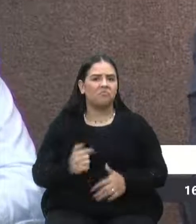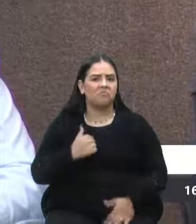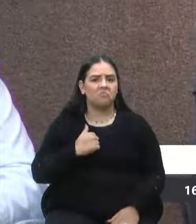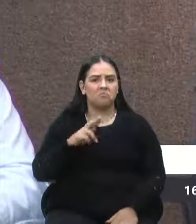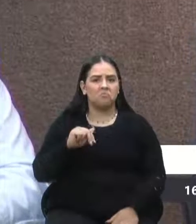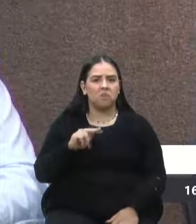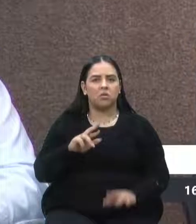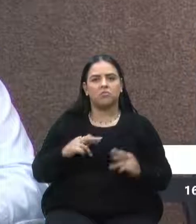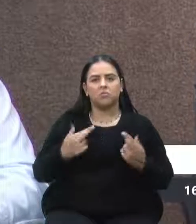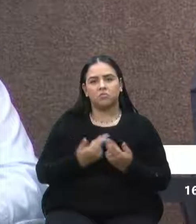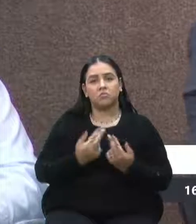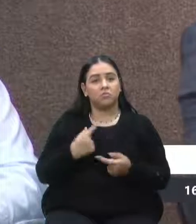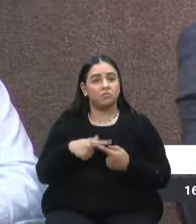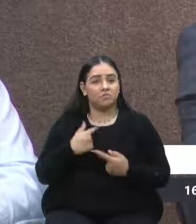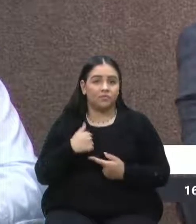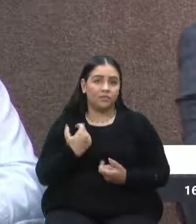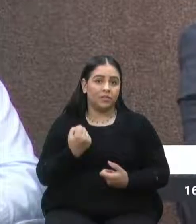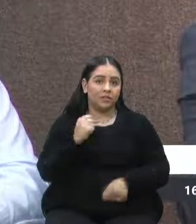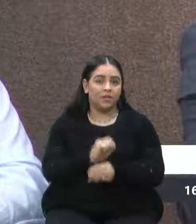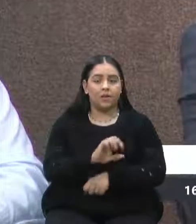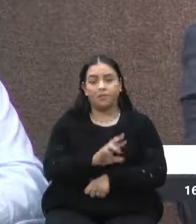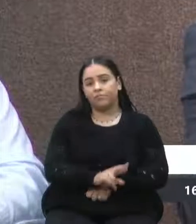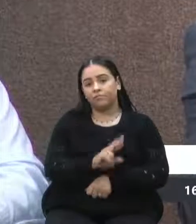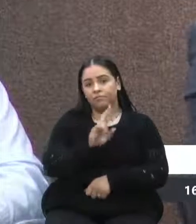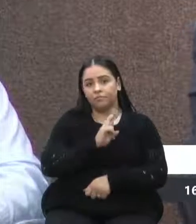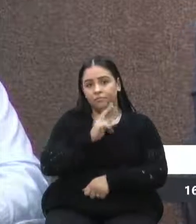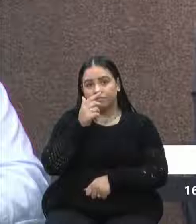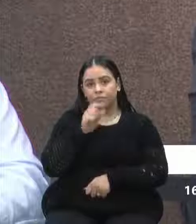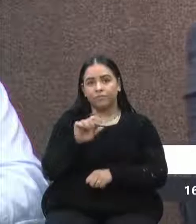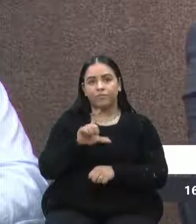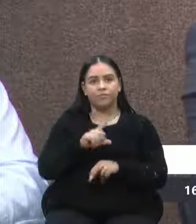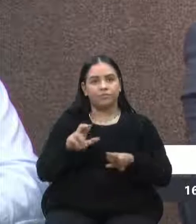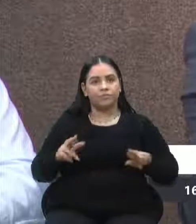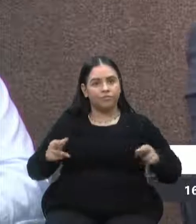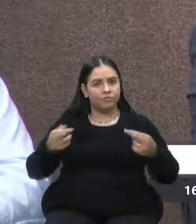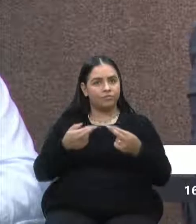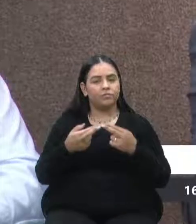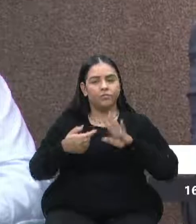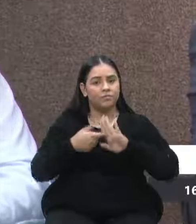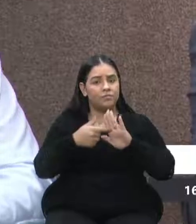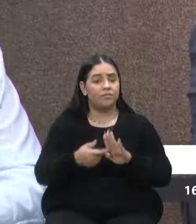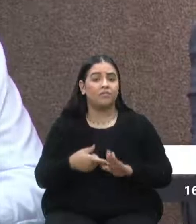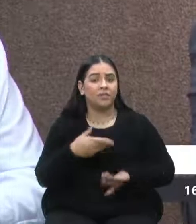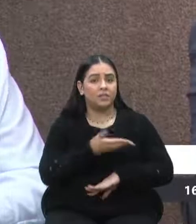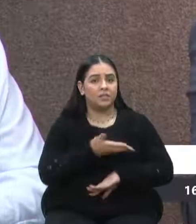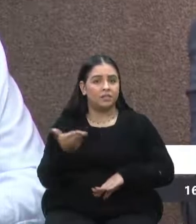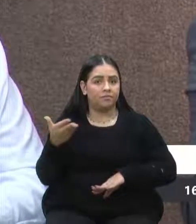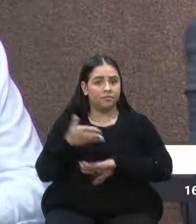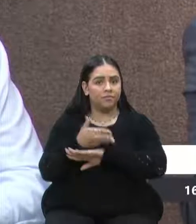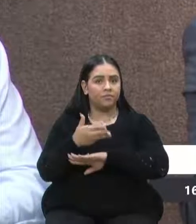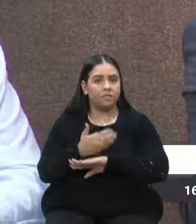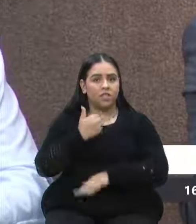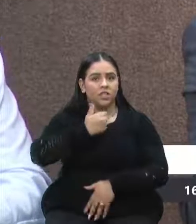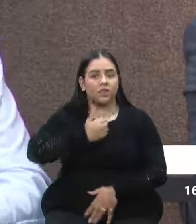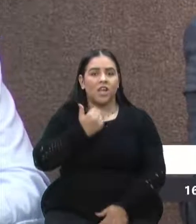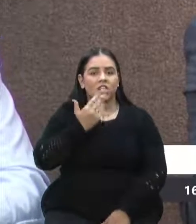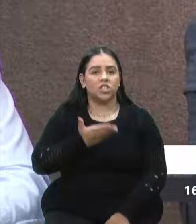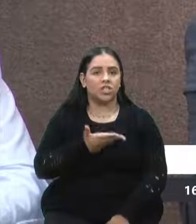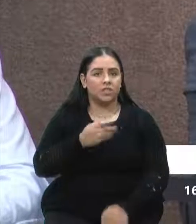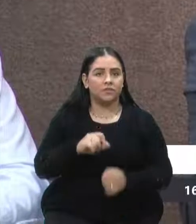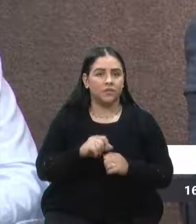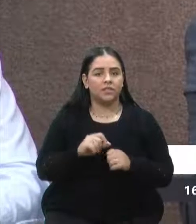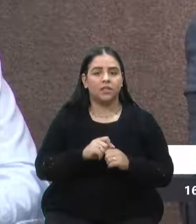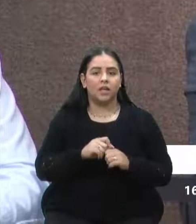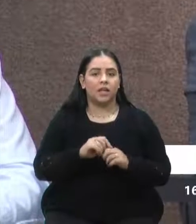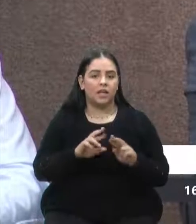da Frente, porque eu estou aguardando essas respostas para poder fazer a reunião e apresentar para os participantes. Não adianta fazer reunião se